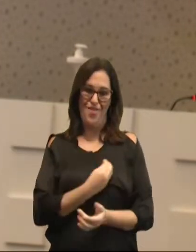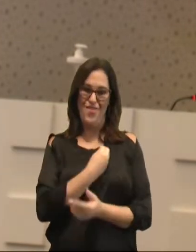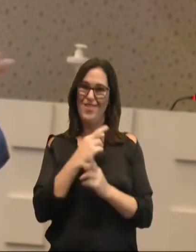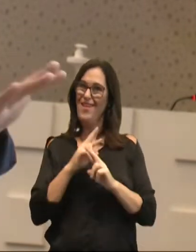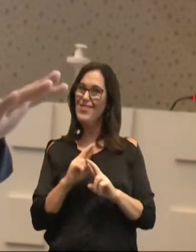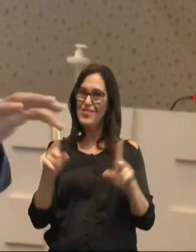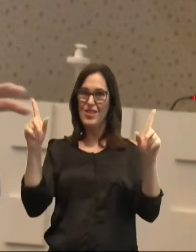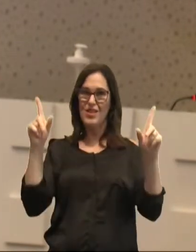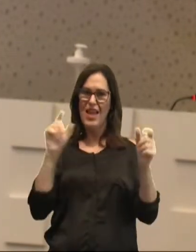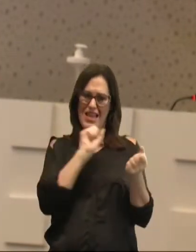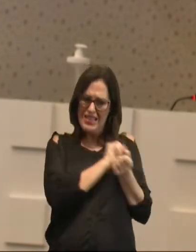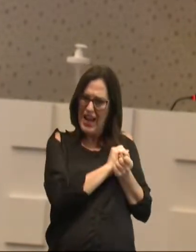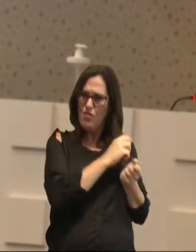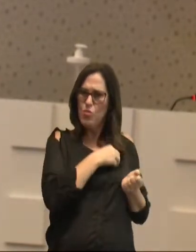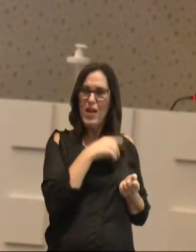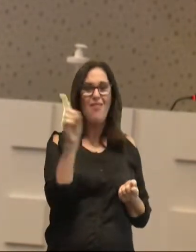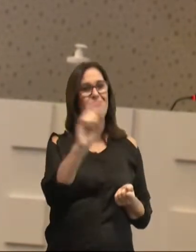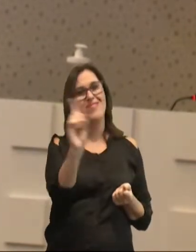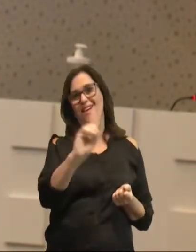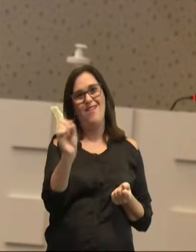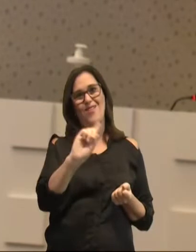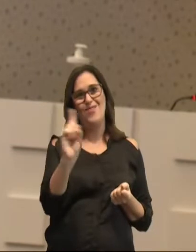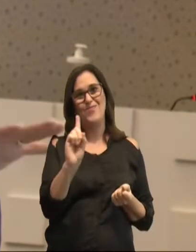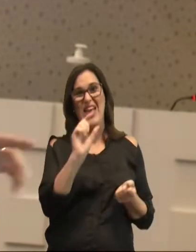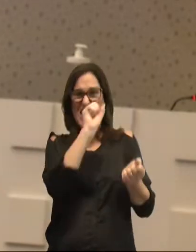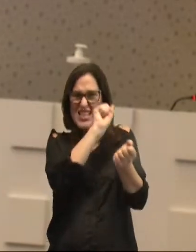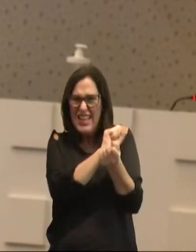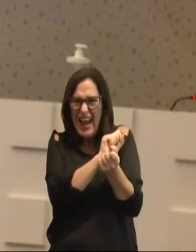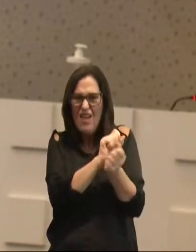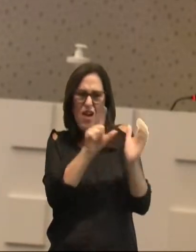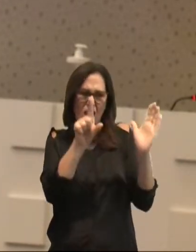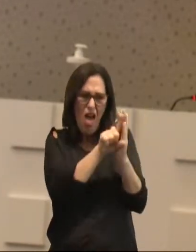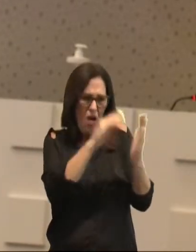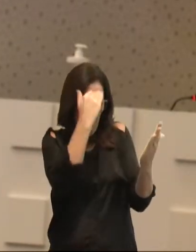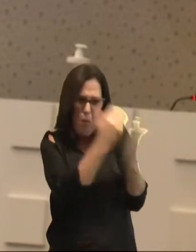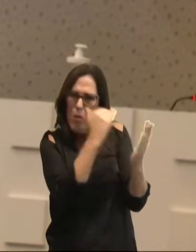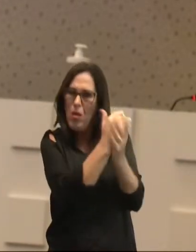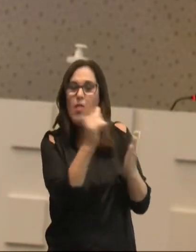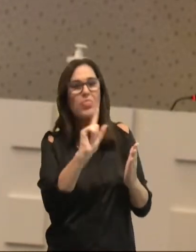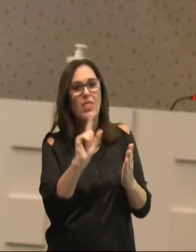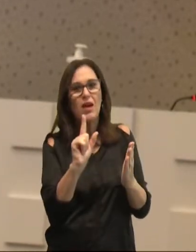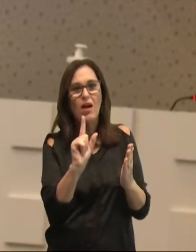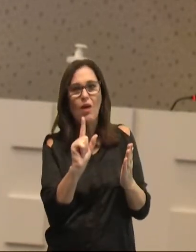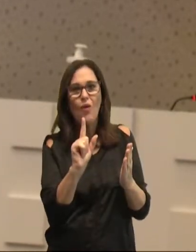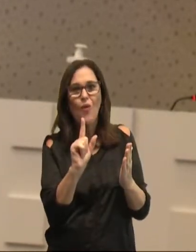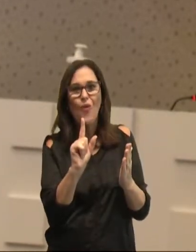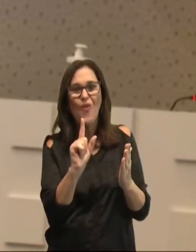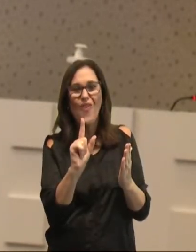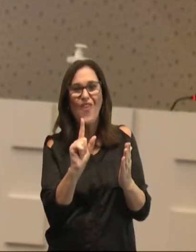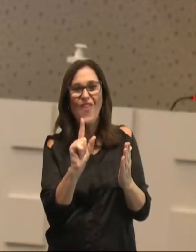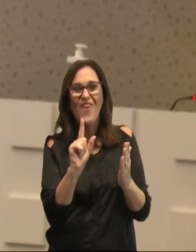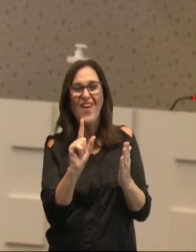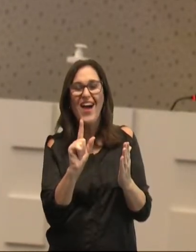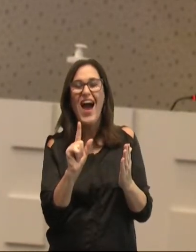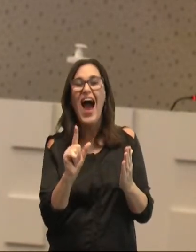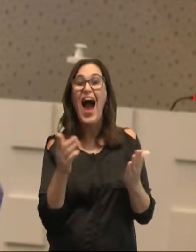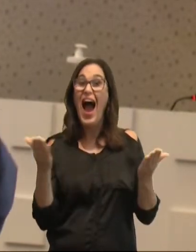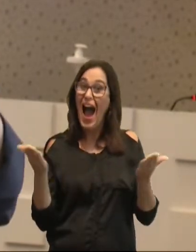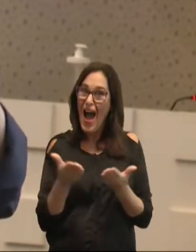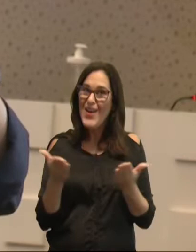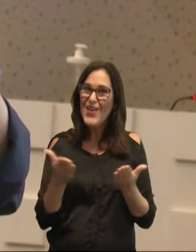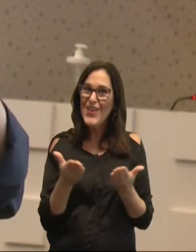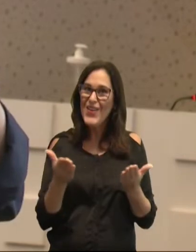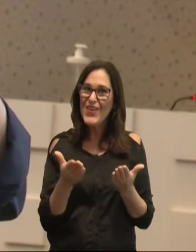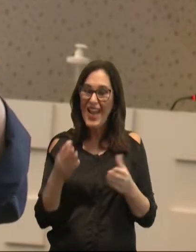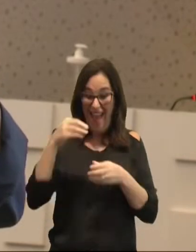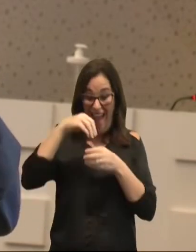Eles não eram mais escravos, não estavam mais escravizados à lei, sem dúvida, não estavam mais escravizados ao pecado. Eles agora